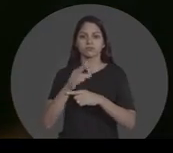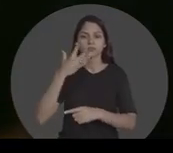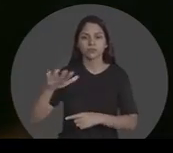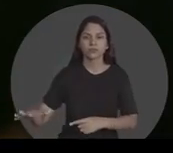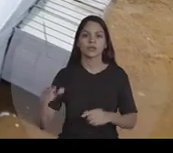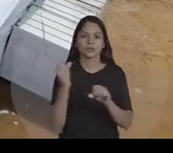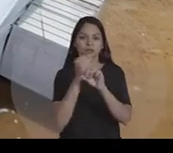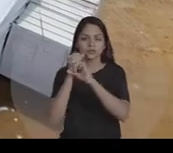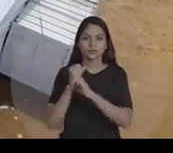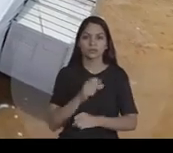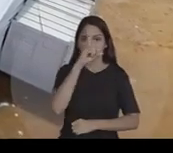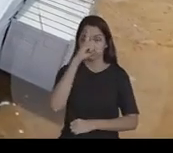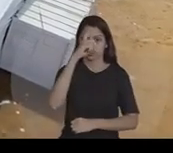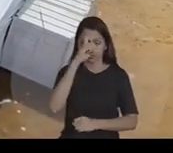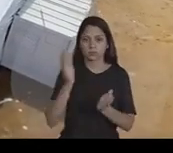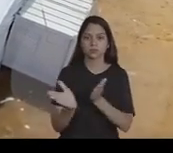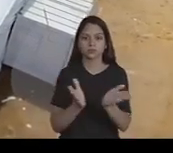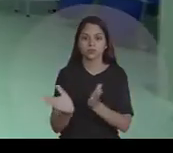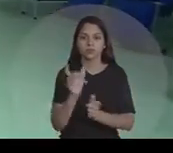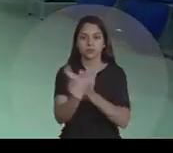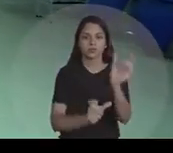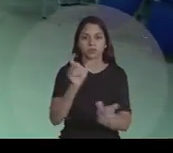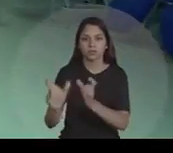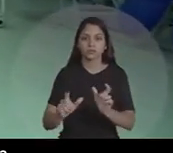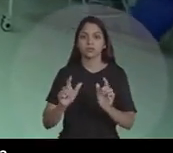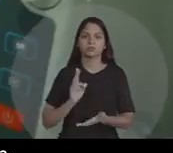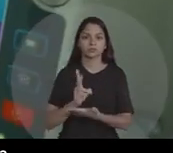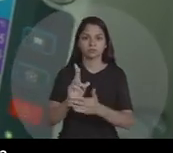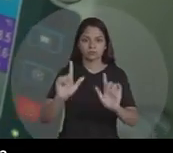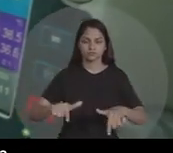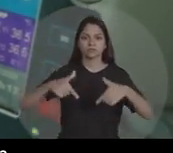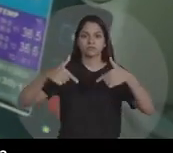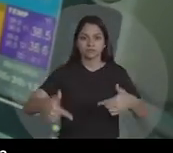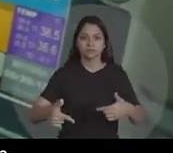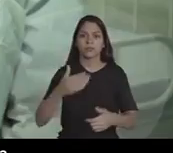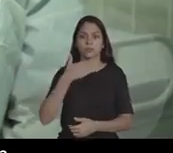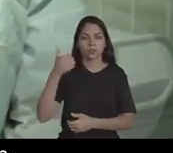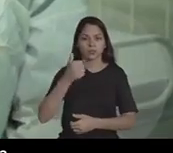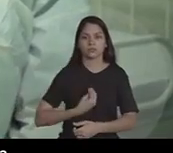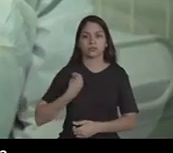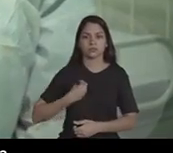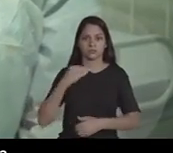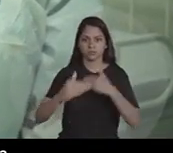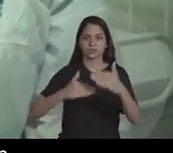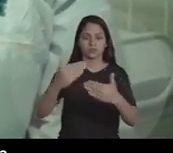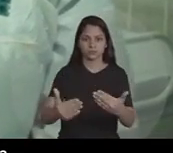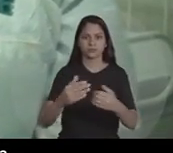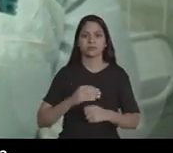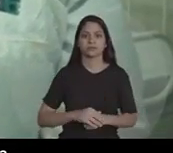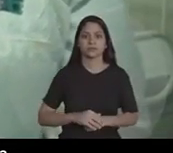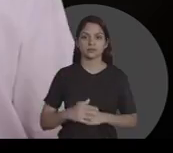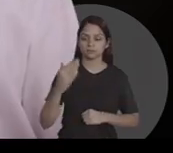crianças. Construímos um hospital de campanha para tratar as pessoas e continuamos trabalhando para melhorar a vida de quem mais